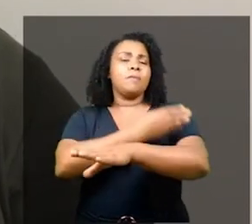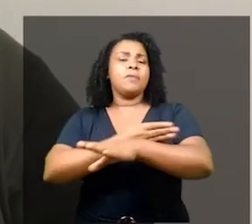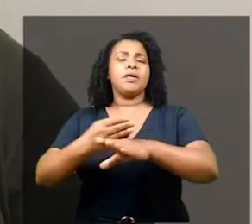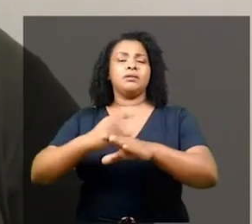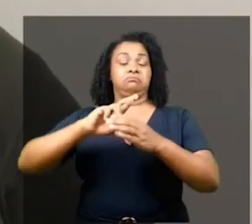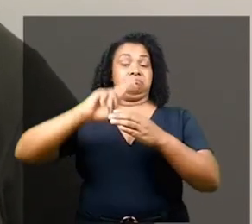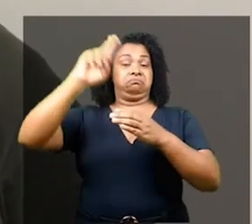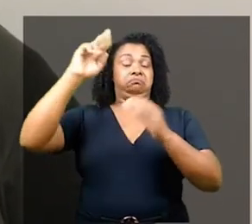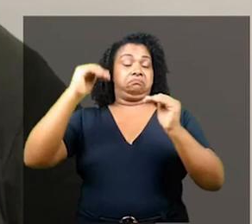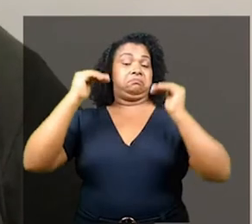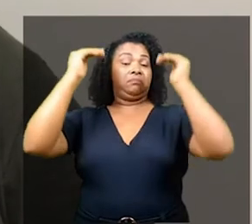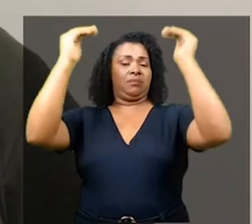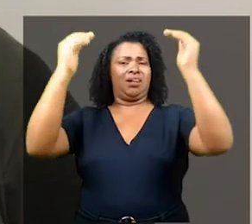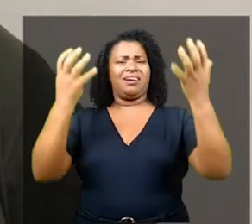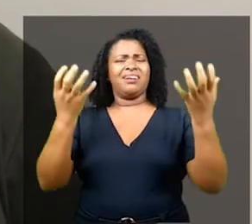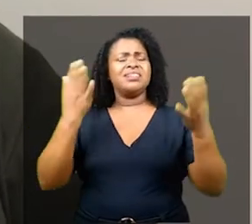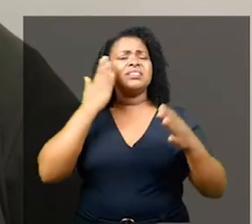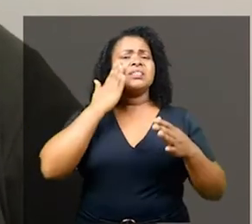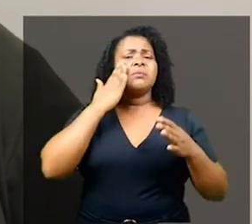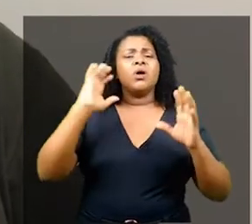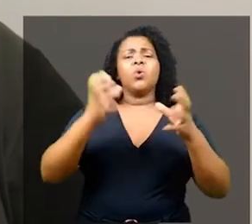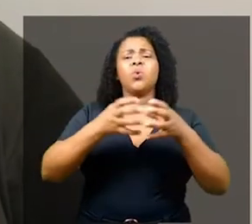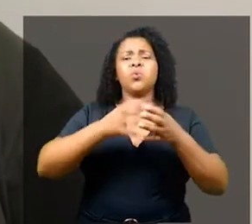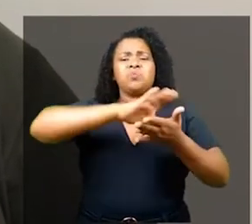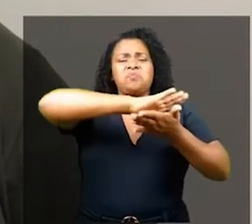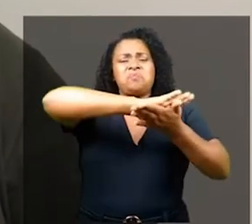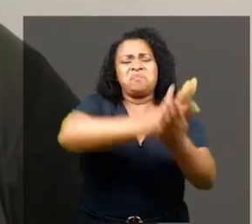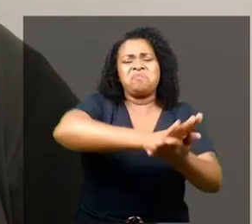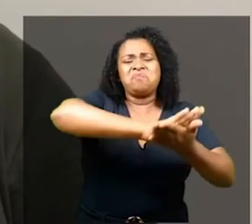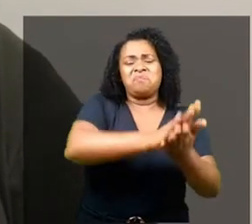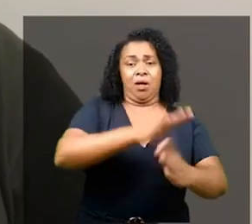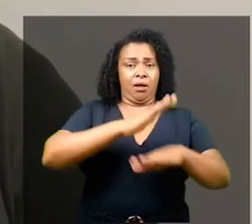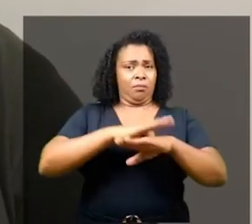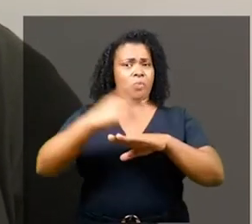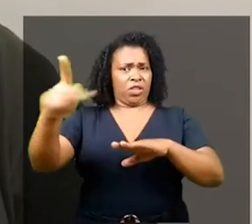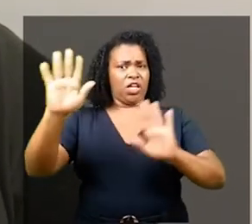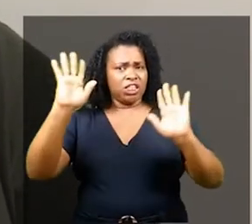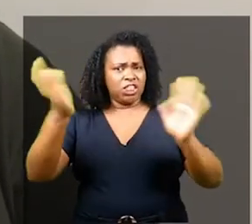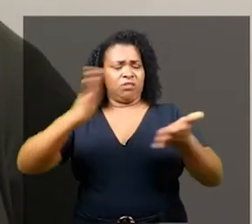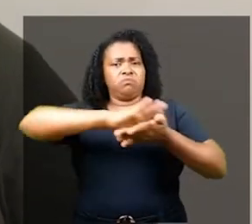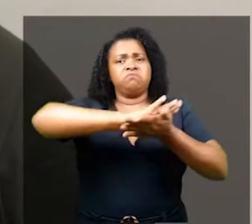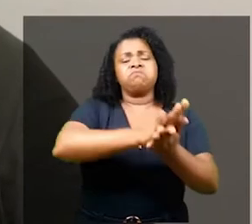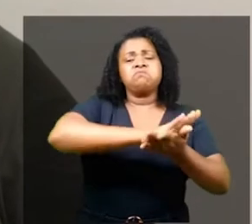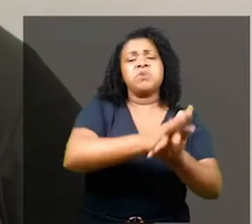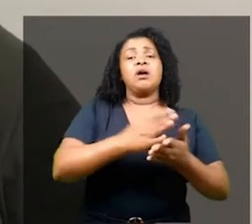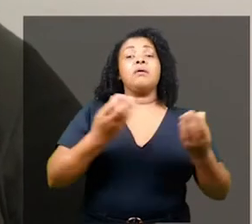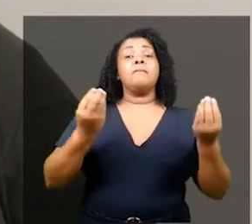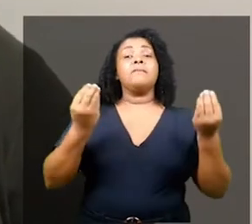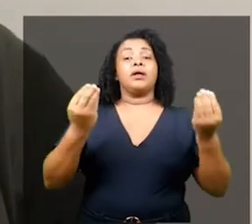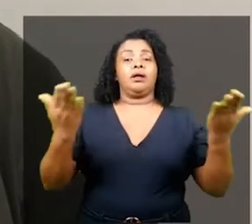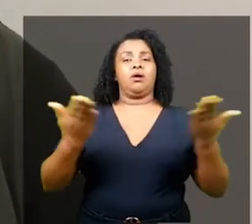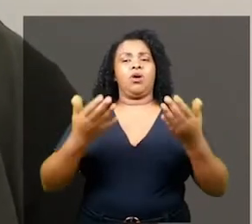majoritariamente formados por homens brancos de ouvir das dores de grupos tratados por eles próprios e seus sistemas